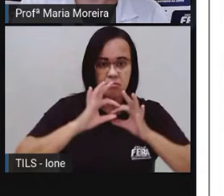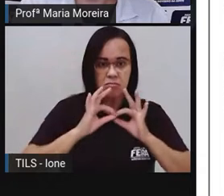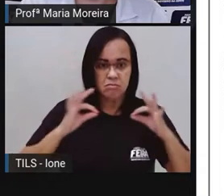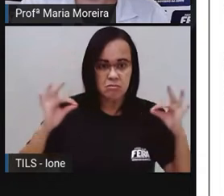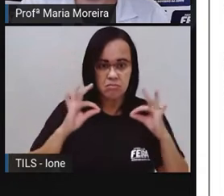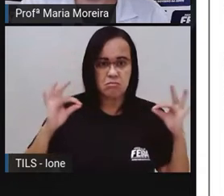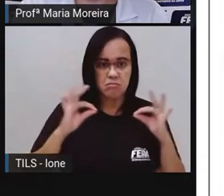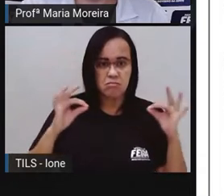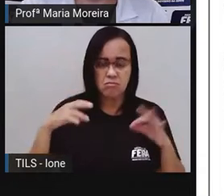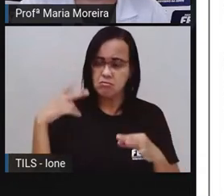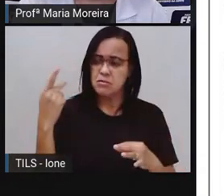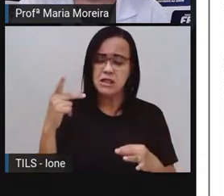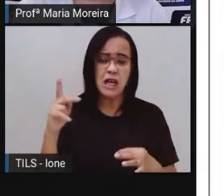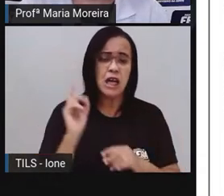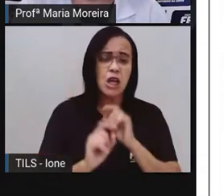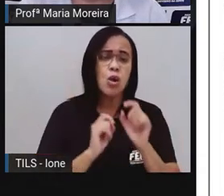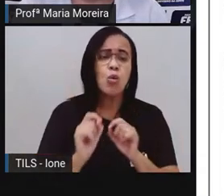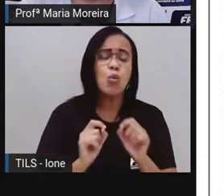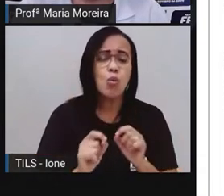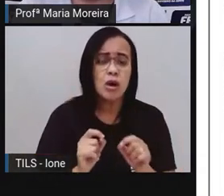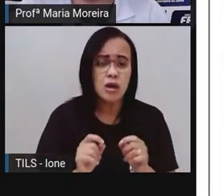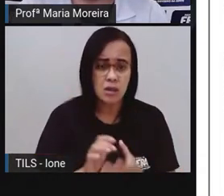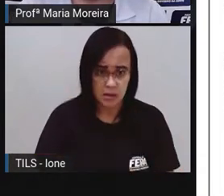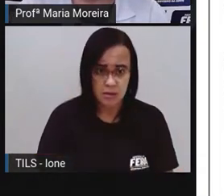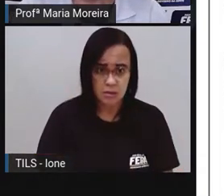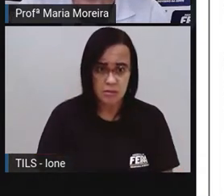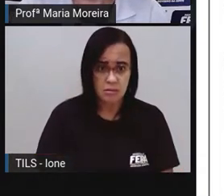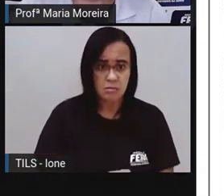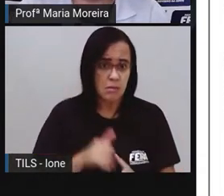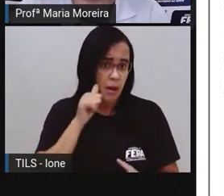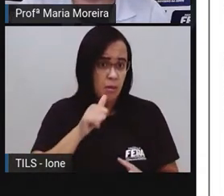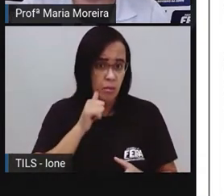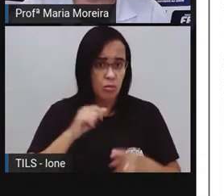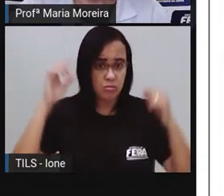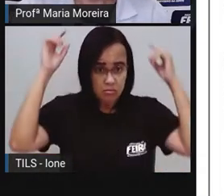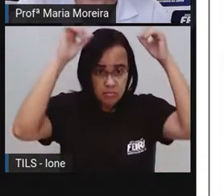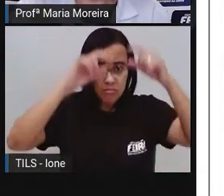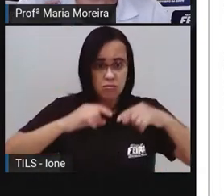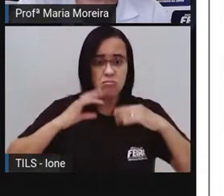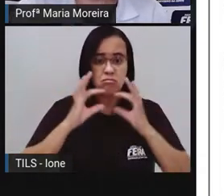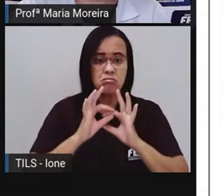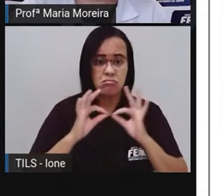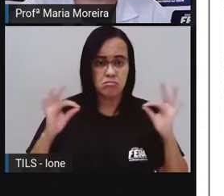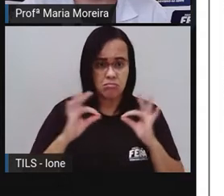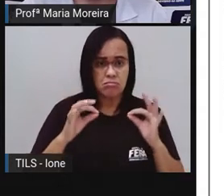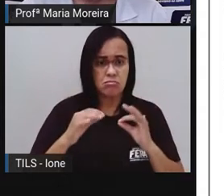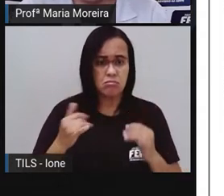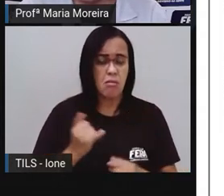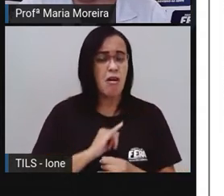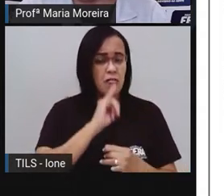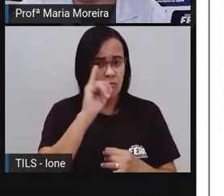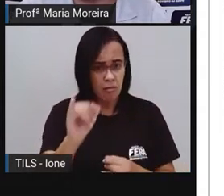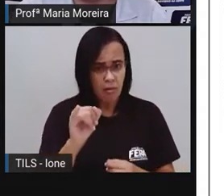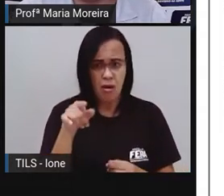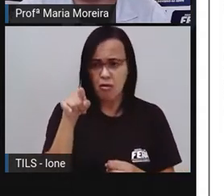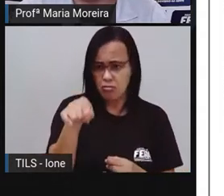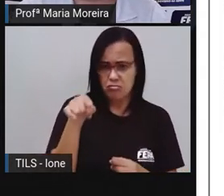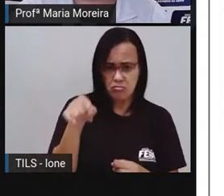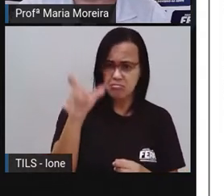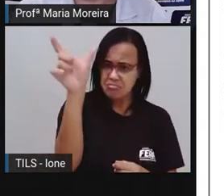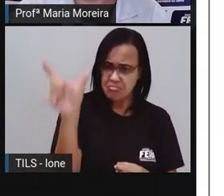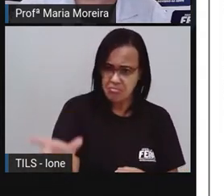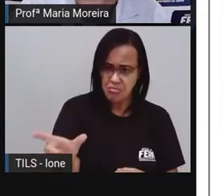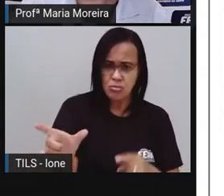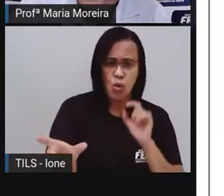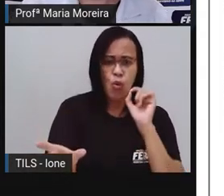avó, dela. A senhorita Chapeuzinho disse-nos que vossa senhoria ocupa